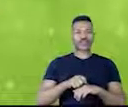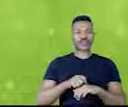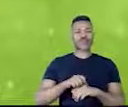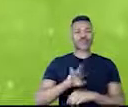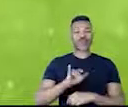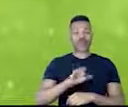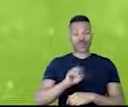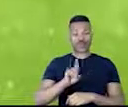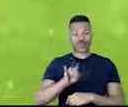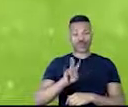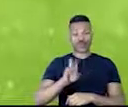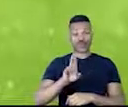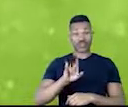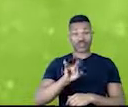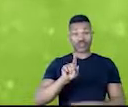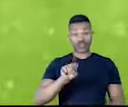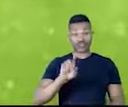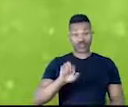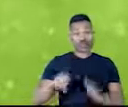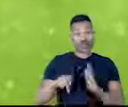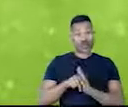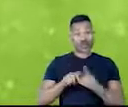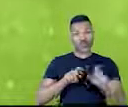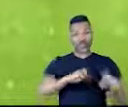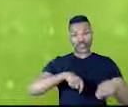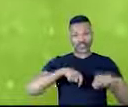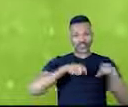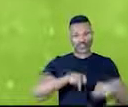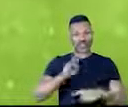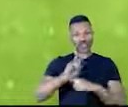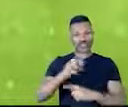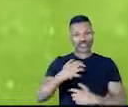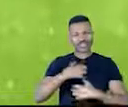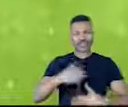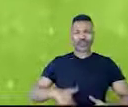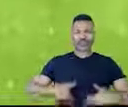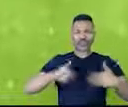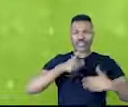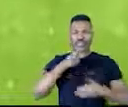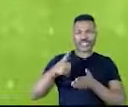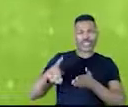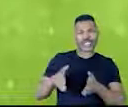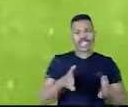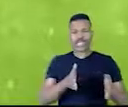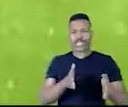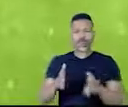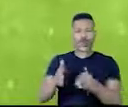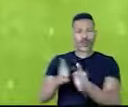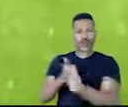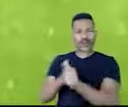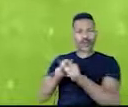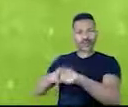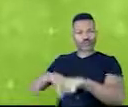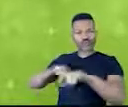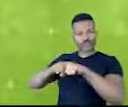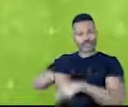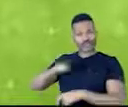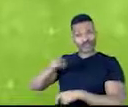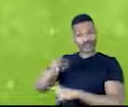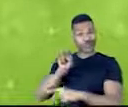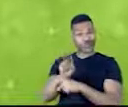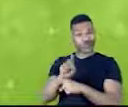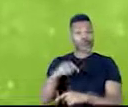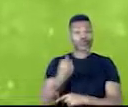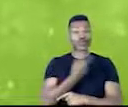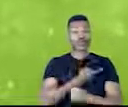também, que está preservada. E o que muito nos orgulha é um rio lá, o rio divisa da nossa fazenda preservado, e a gente consegue beber água